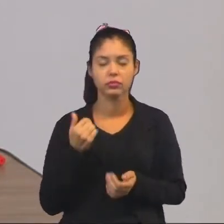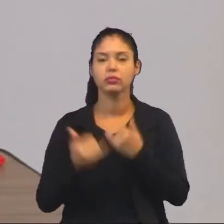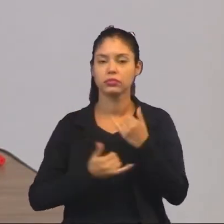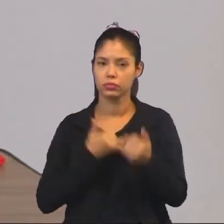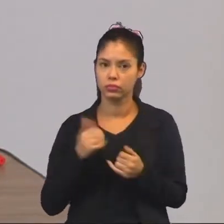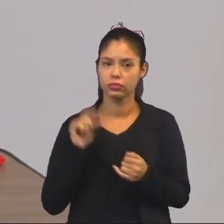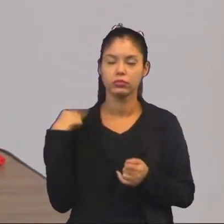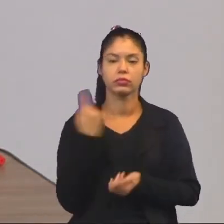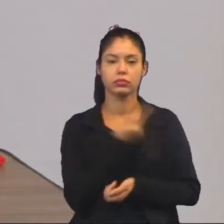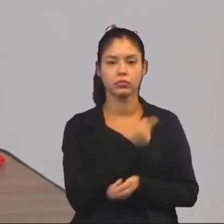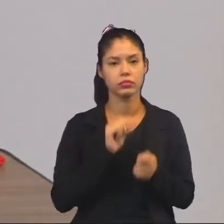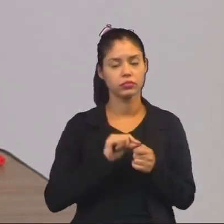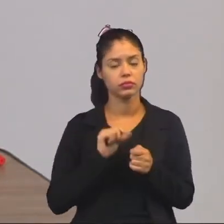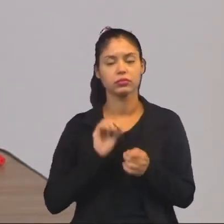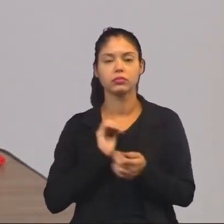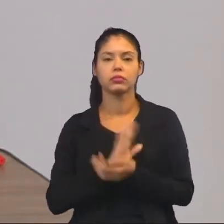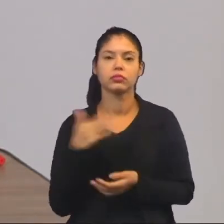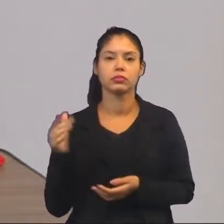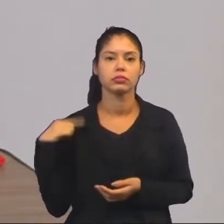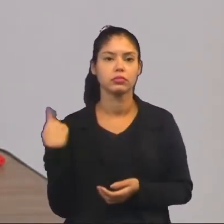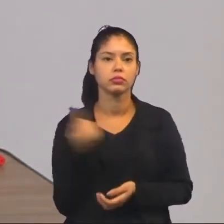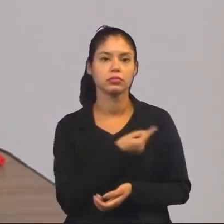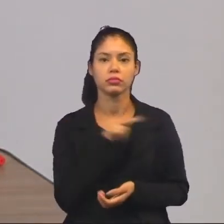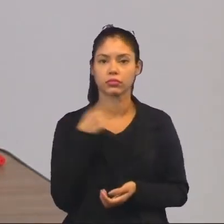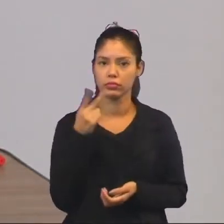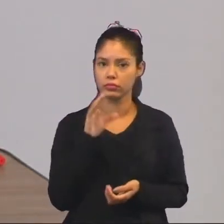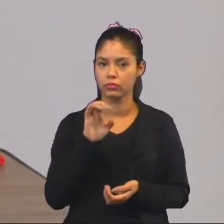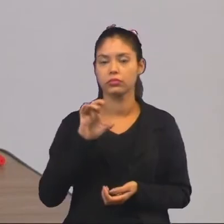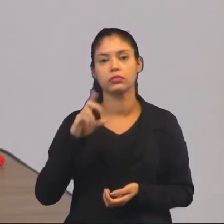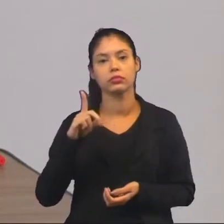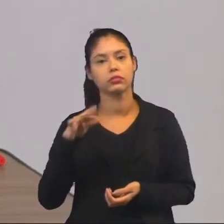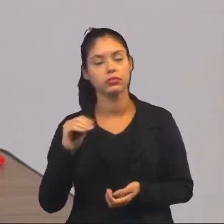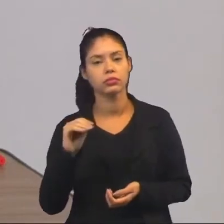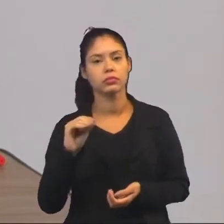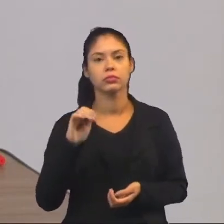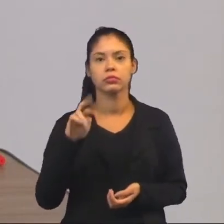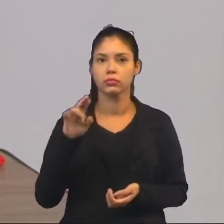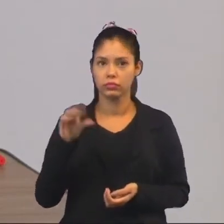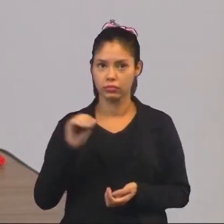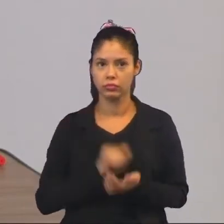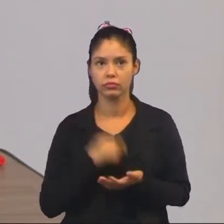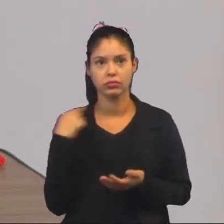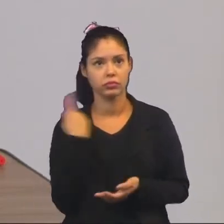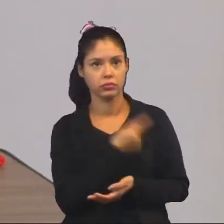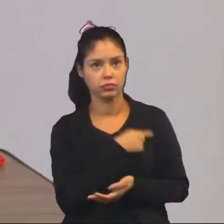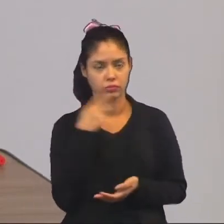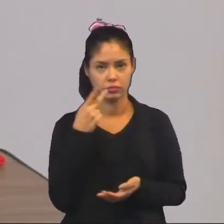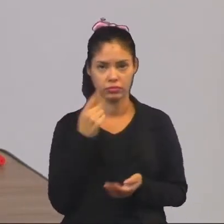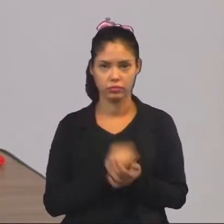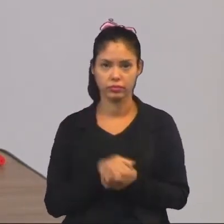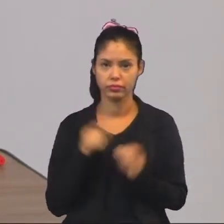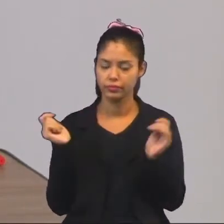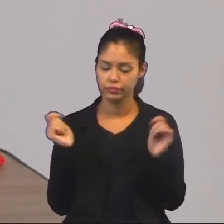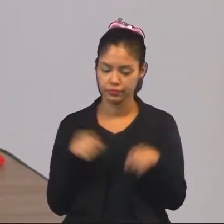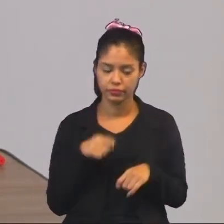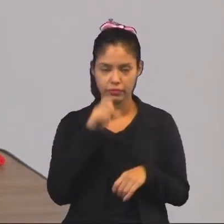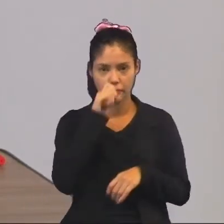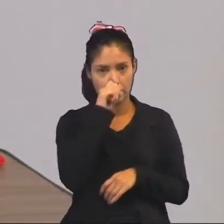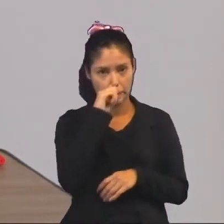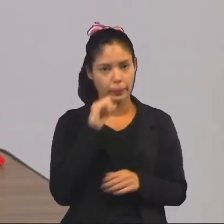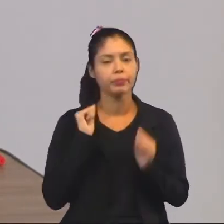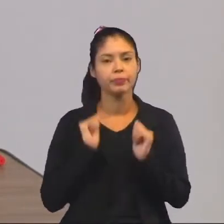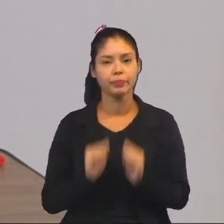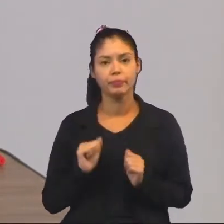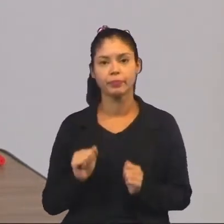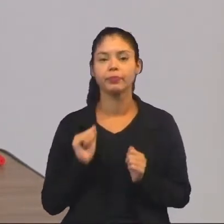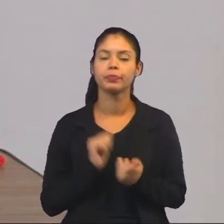jogo que nós fizemos. Quando nós falamos de espaço amostral, nós vamos falar de resultados possíveis que